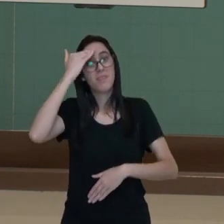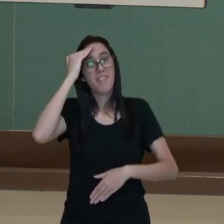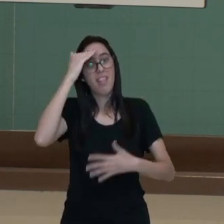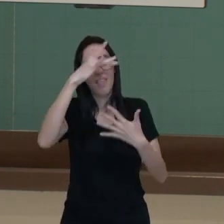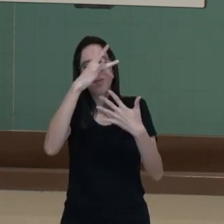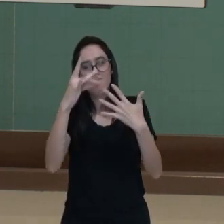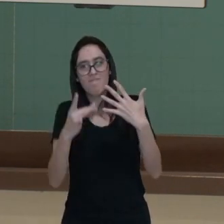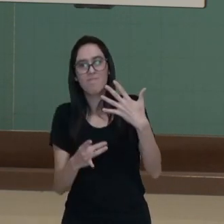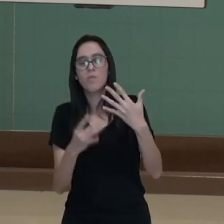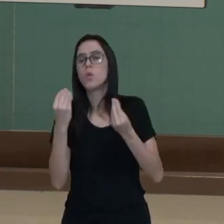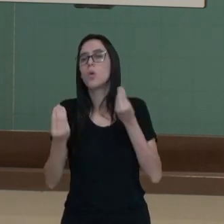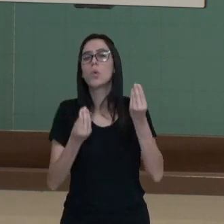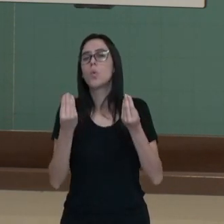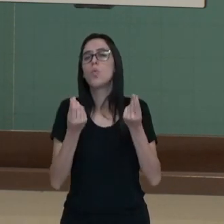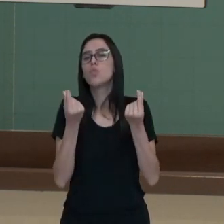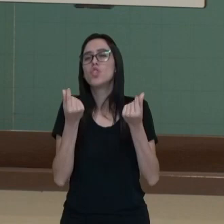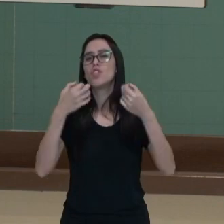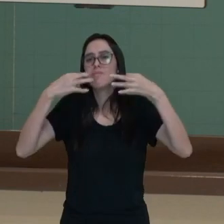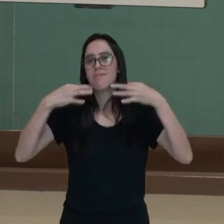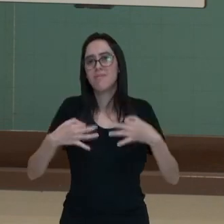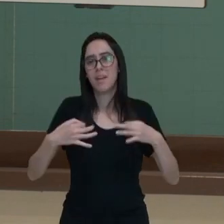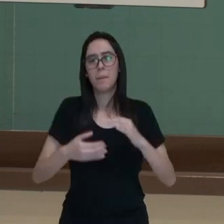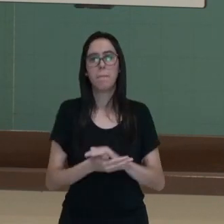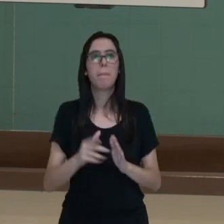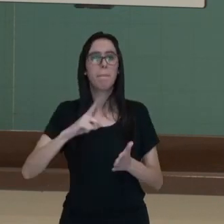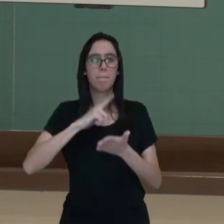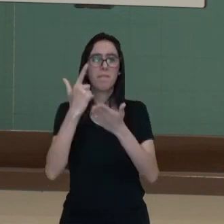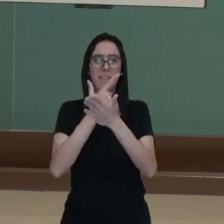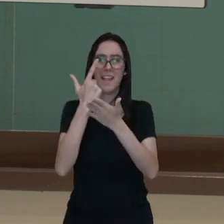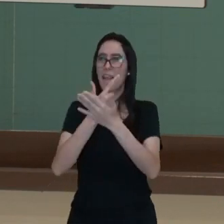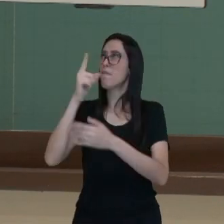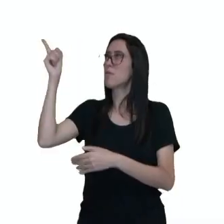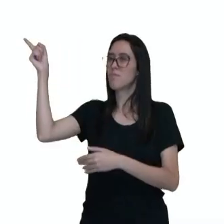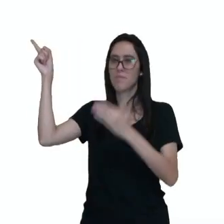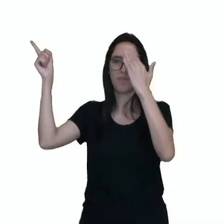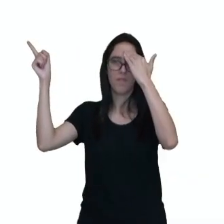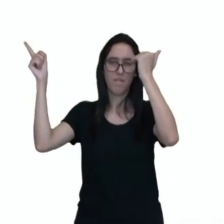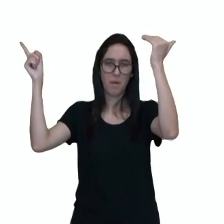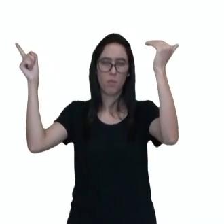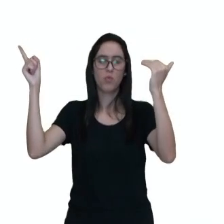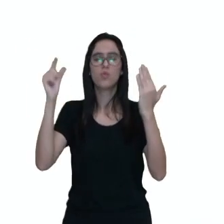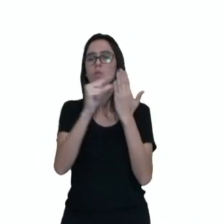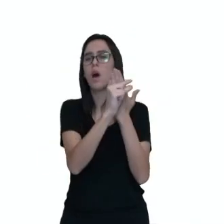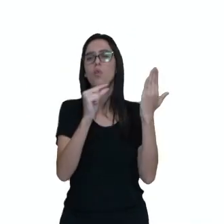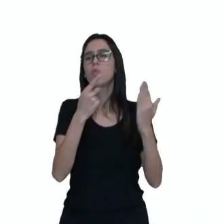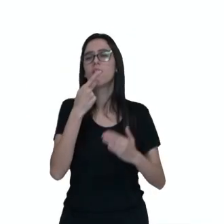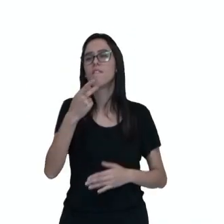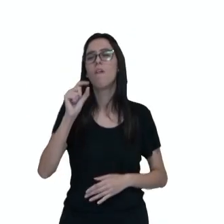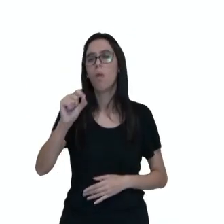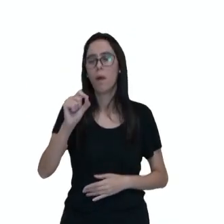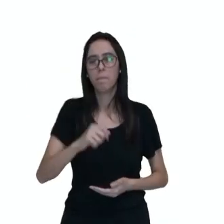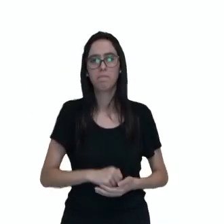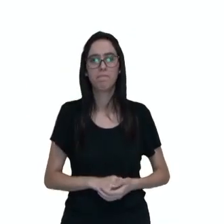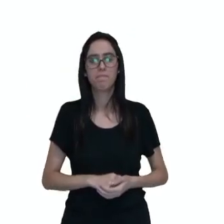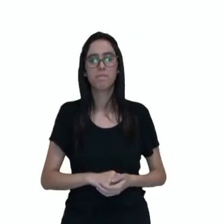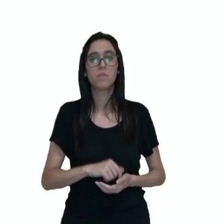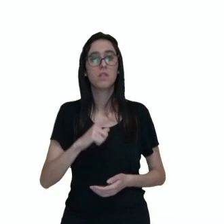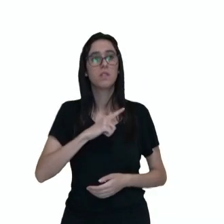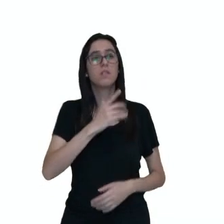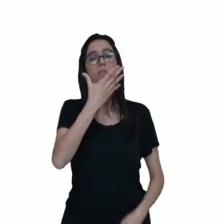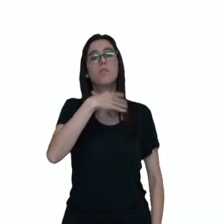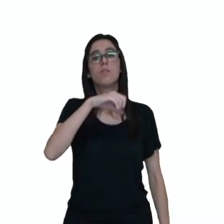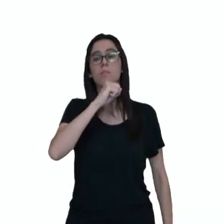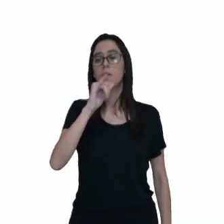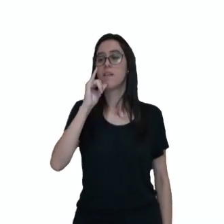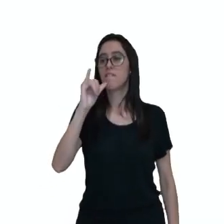como gastar o nosso dinheiro. No livro Pai Rico, Pobre, o autor diz assim, um dos pais acostumava dizer, não